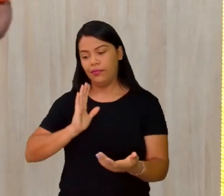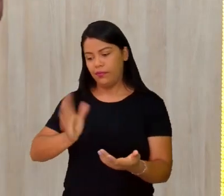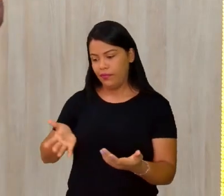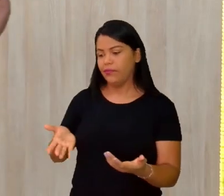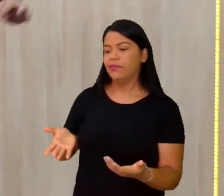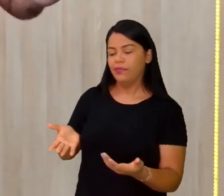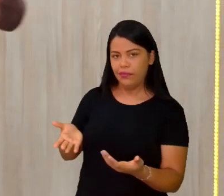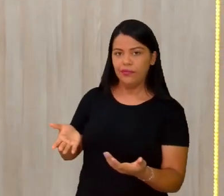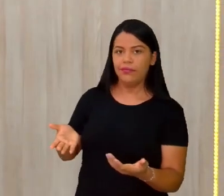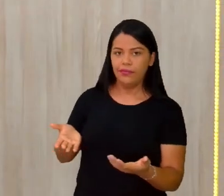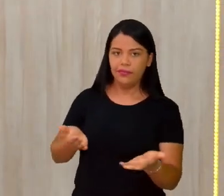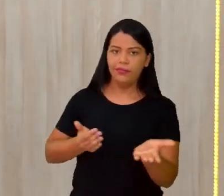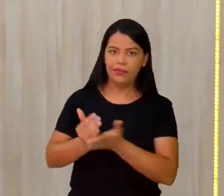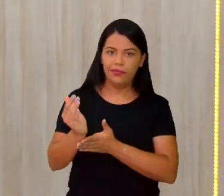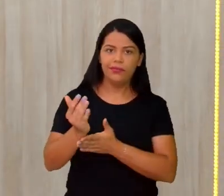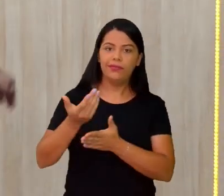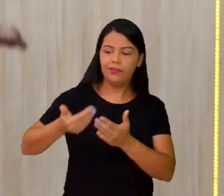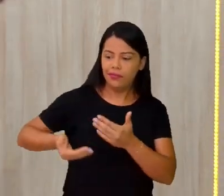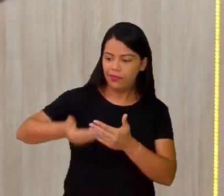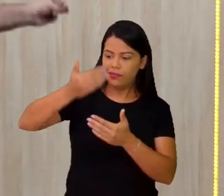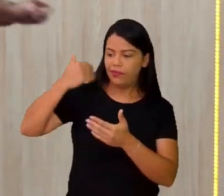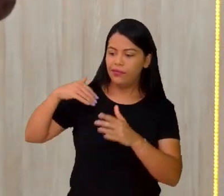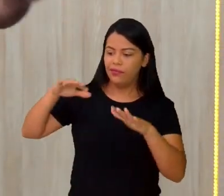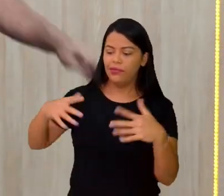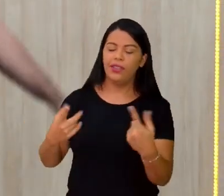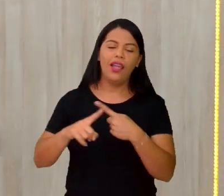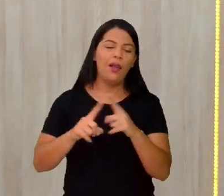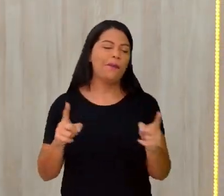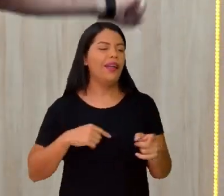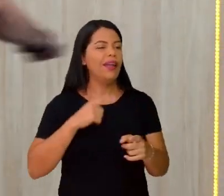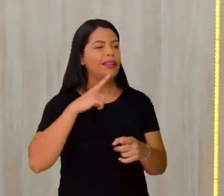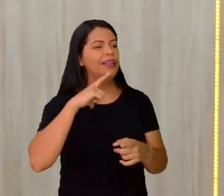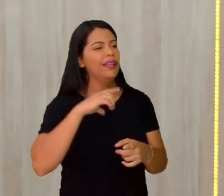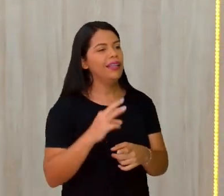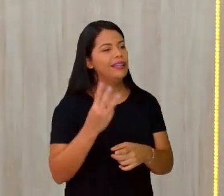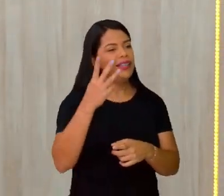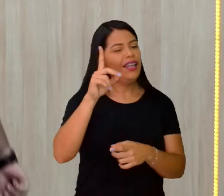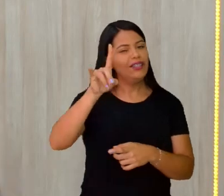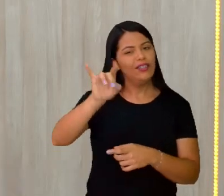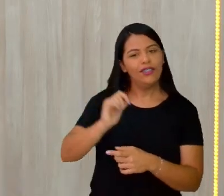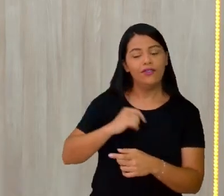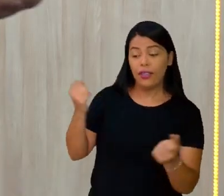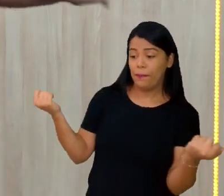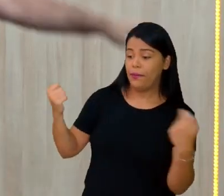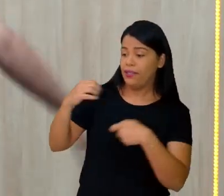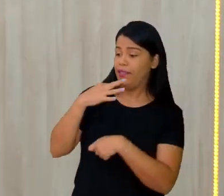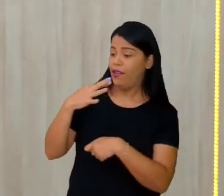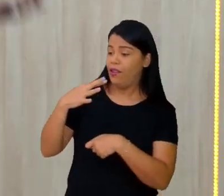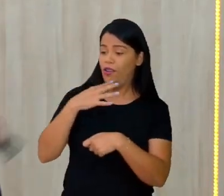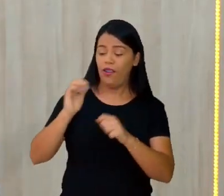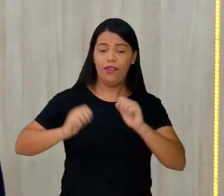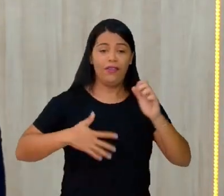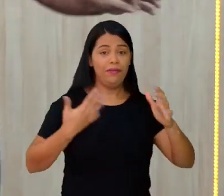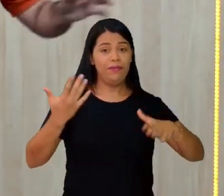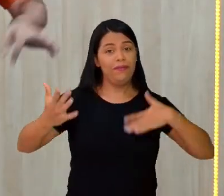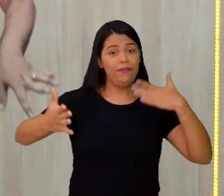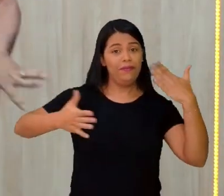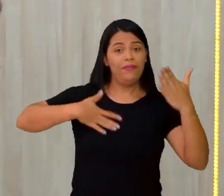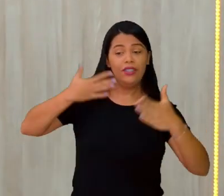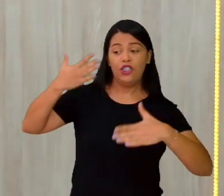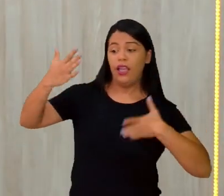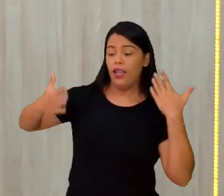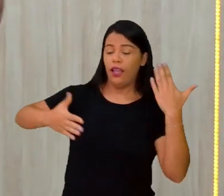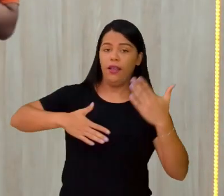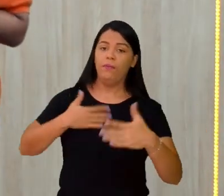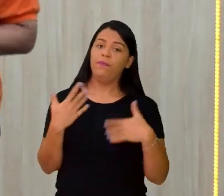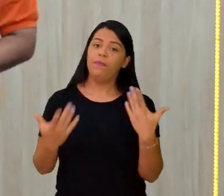conhecia o pai, vai! Mas tem três tias que tu deves conhecer, uh! Te alegra, te alegra, te anima.